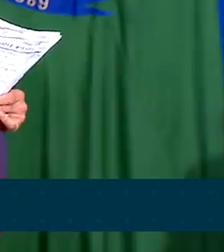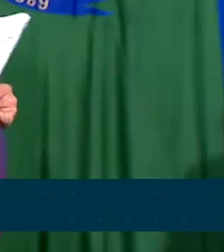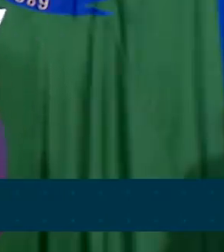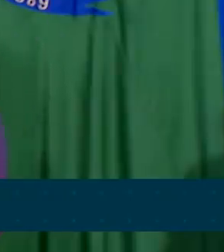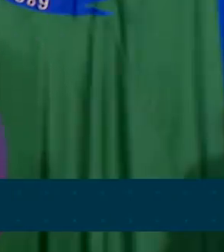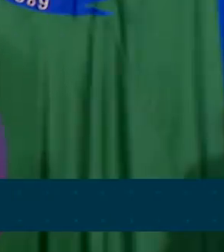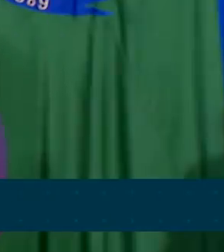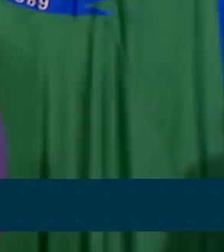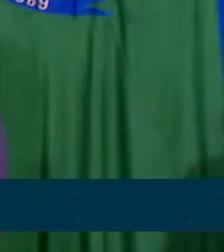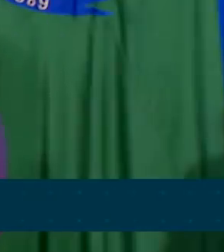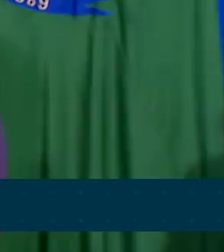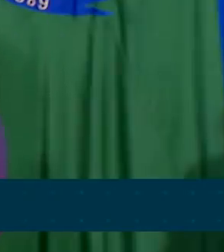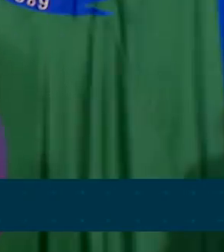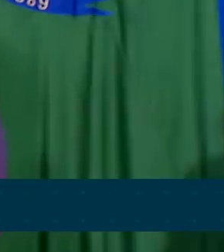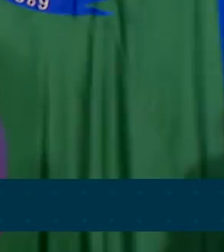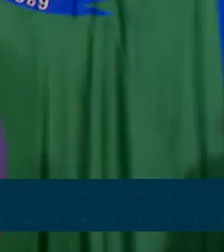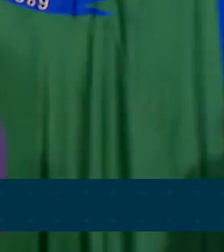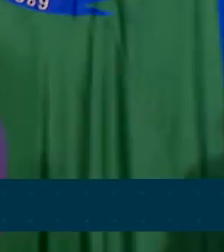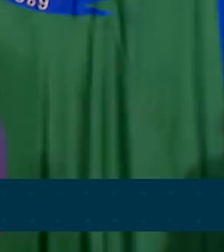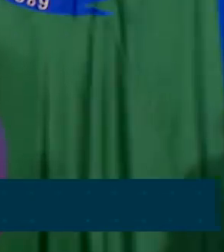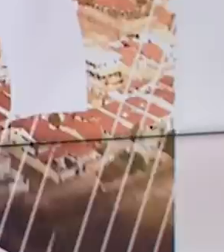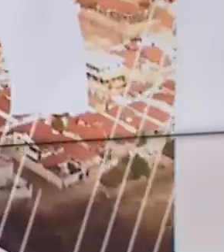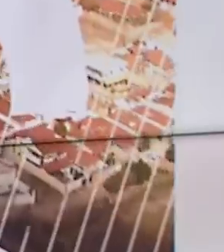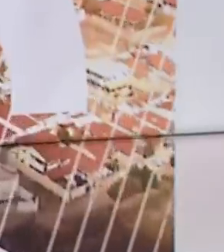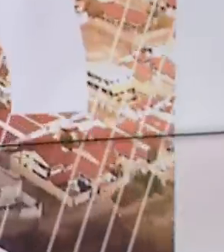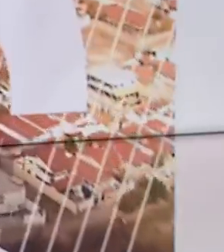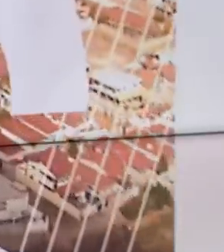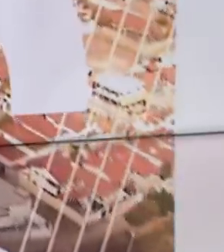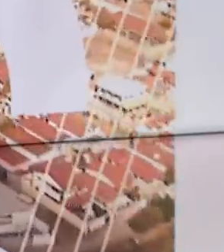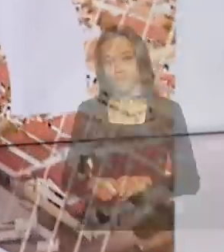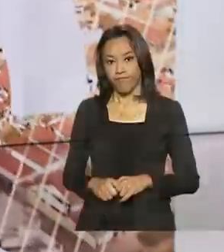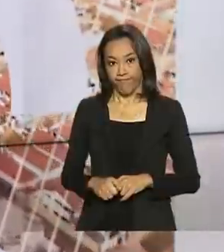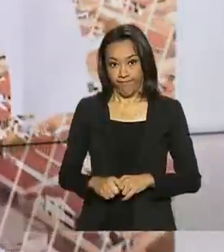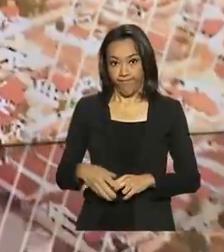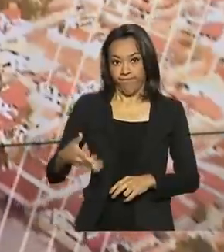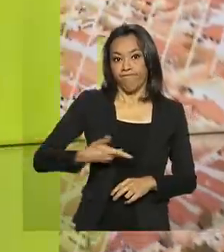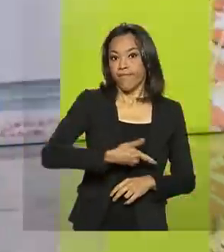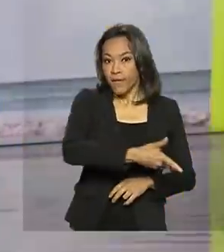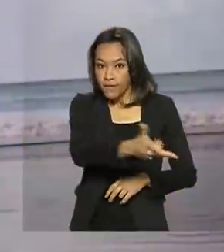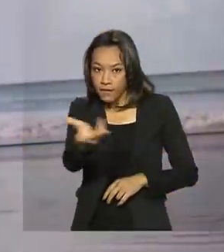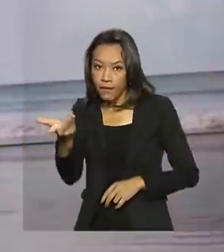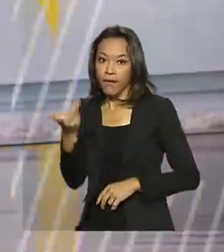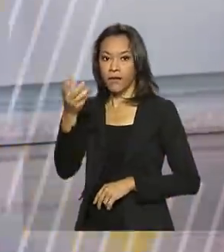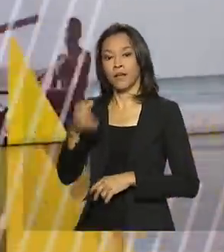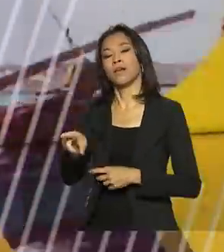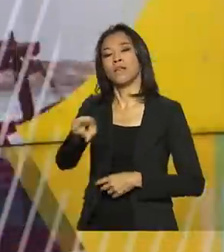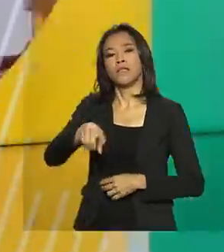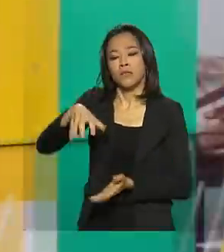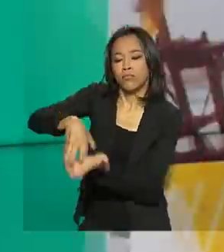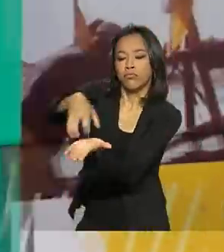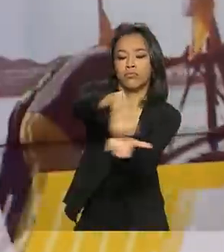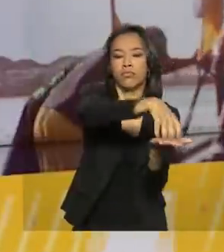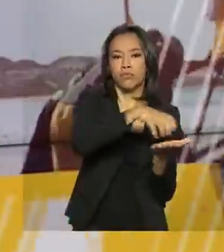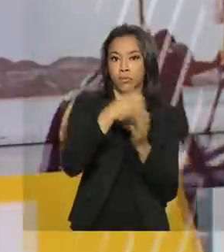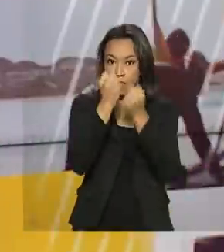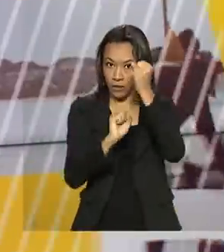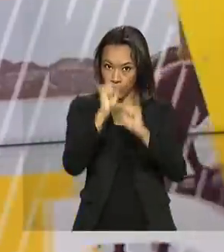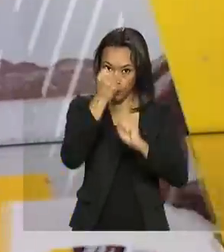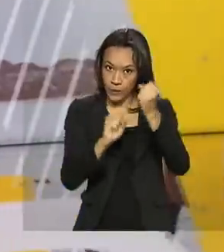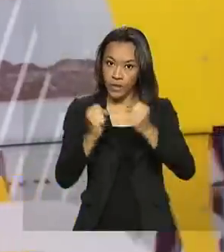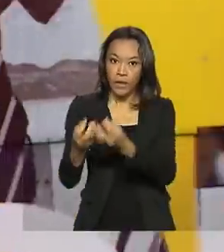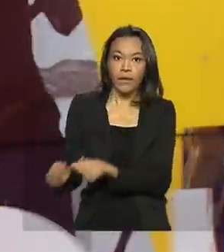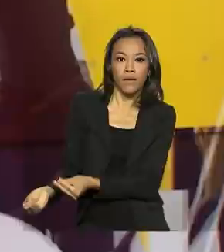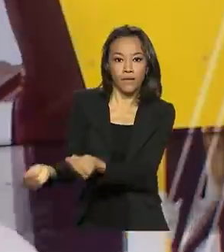coisa e o aumento da qualidade do serviço. Entidades do setor industrial entregaram ao governo federal